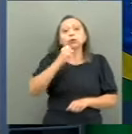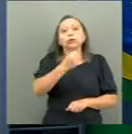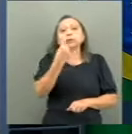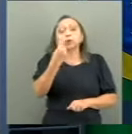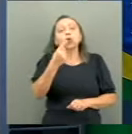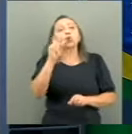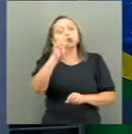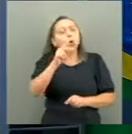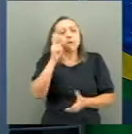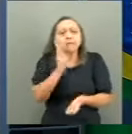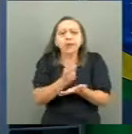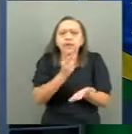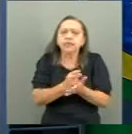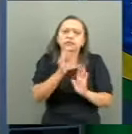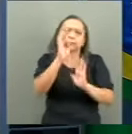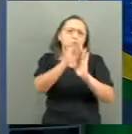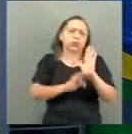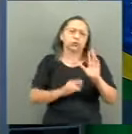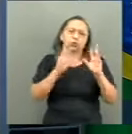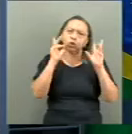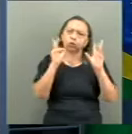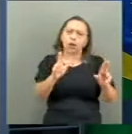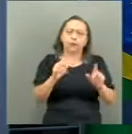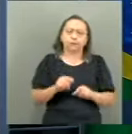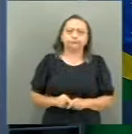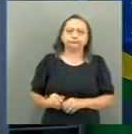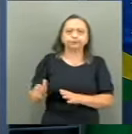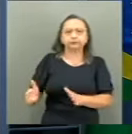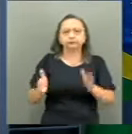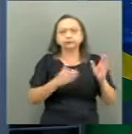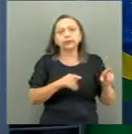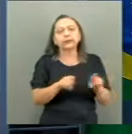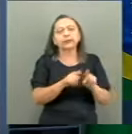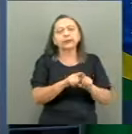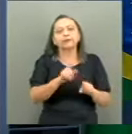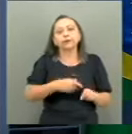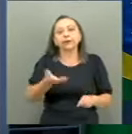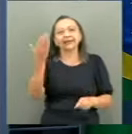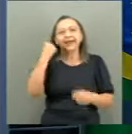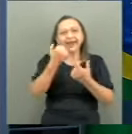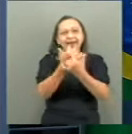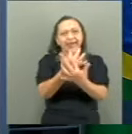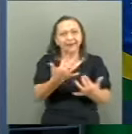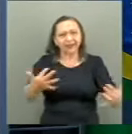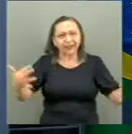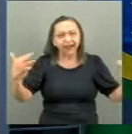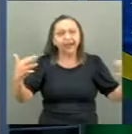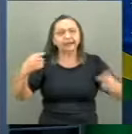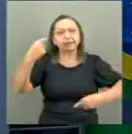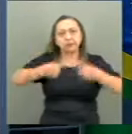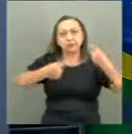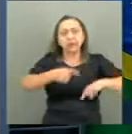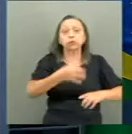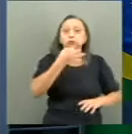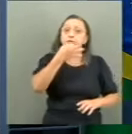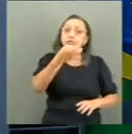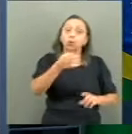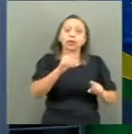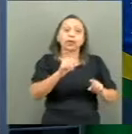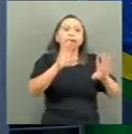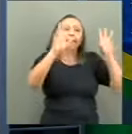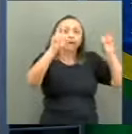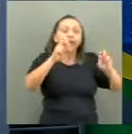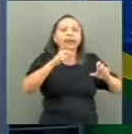Ainda foi sugestão daquela plenária, desenvolvimento de campanhas